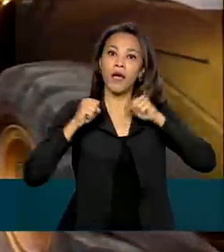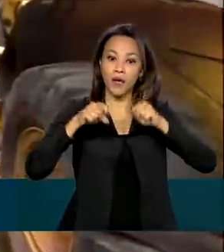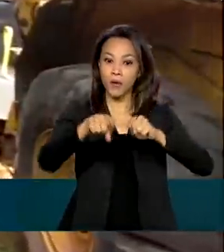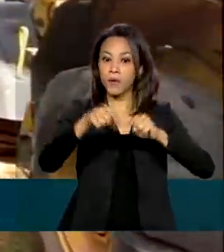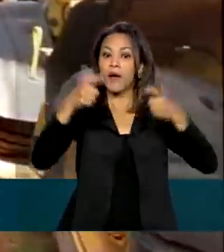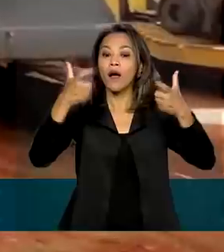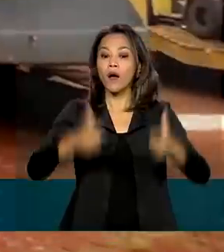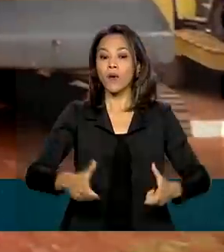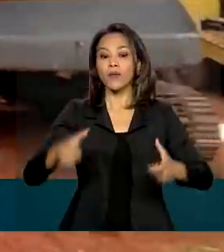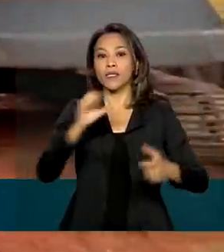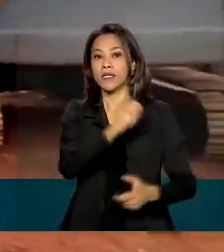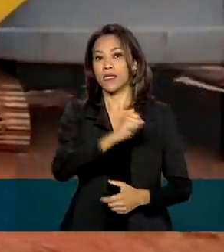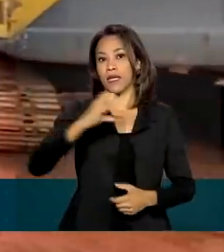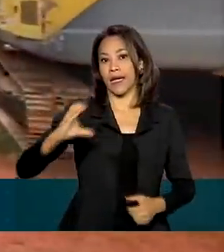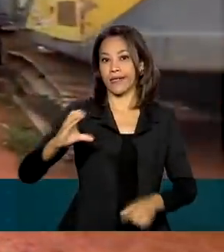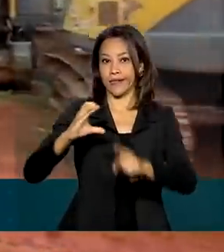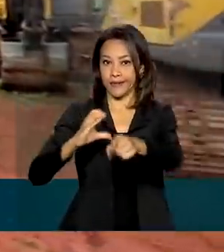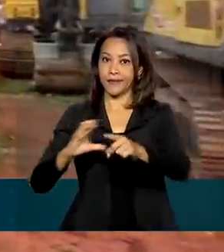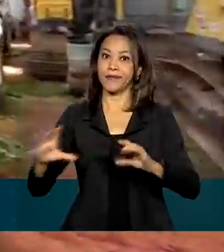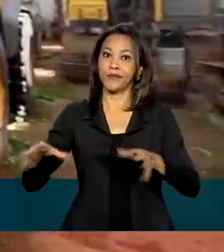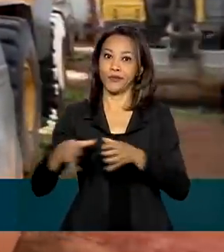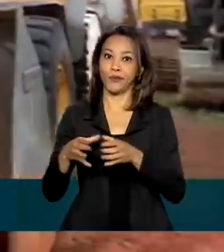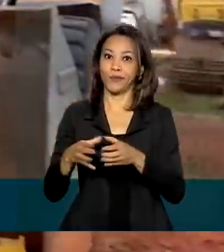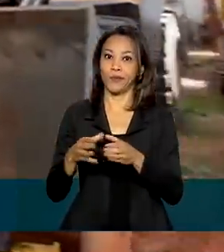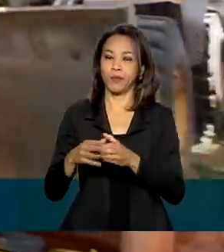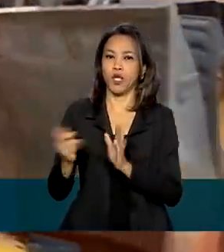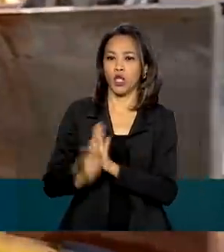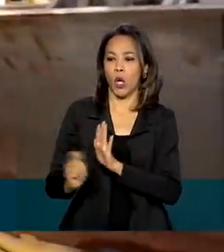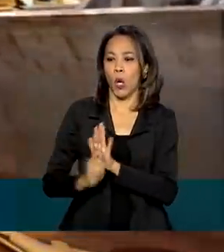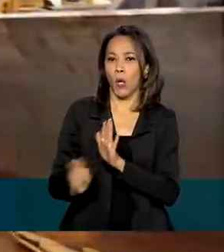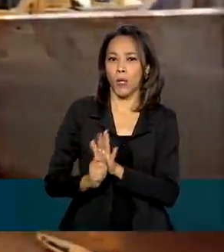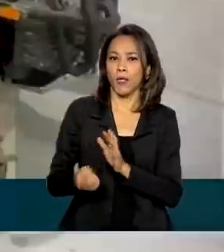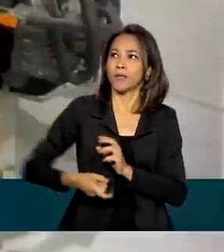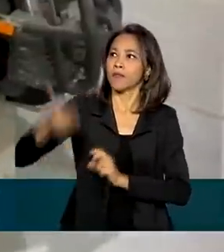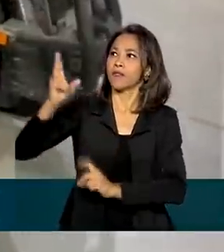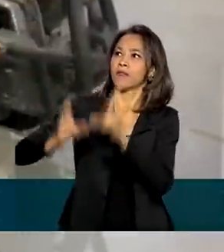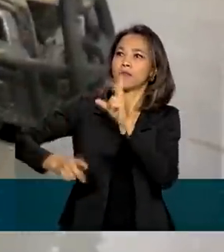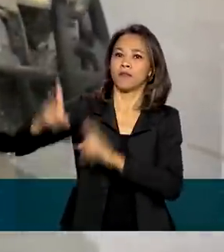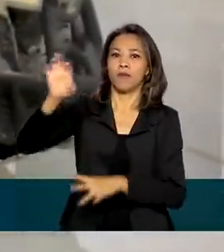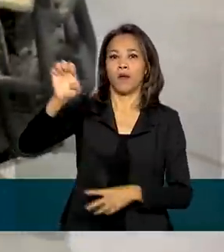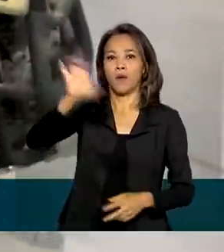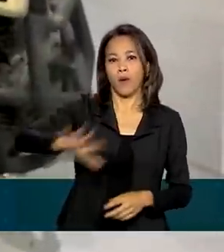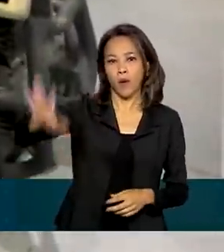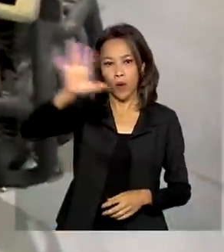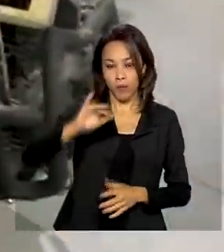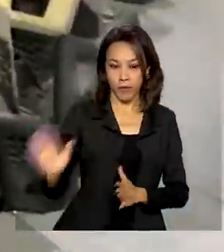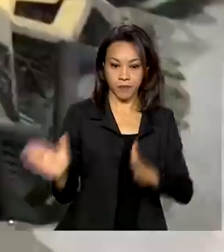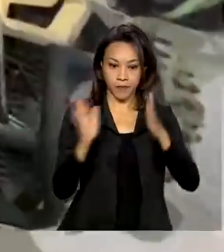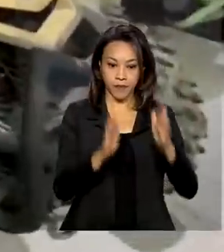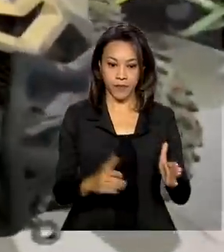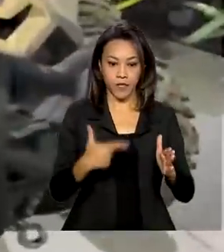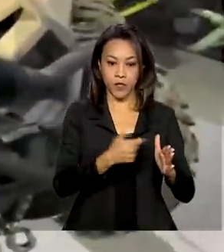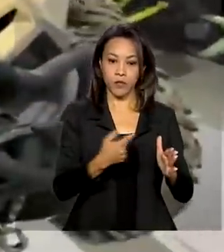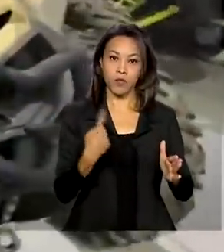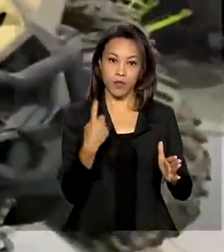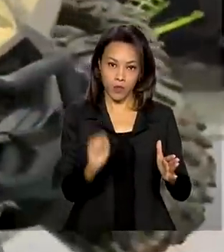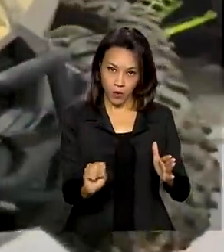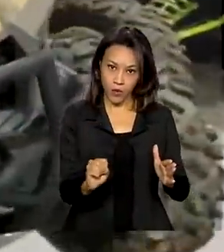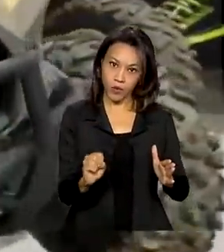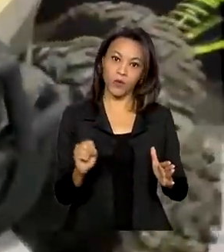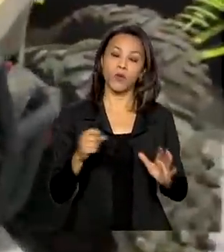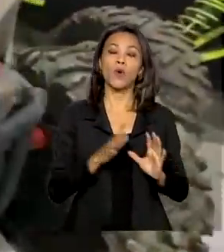Santa Catarina, de uma quadrilha que enviava drogas para a Europa. Em 2018, o Fundo Nacional